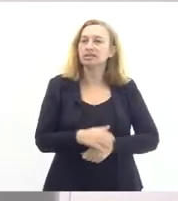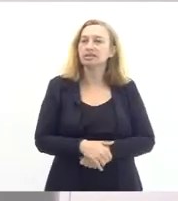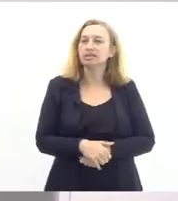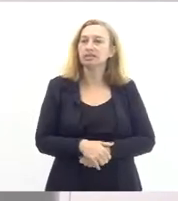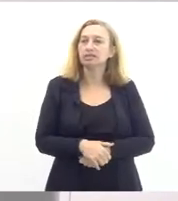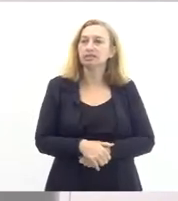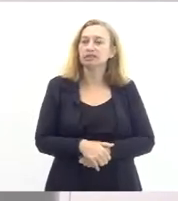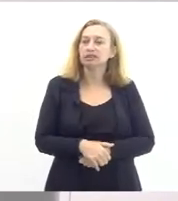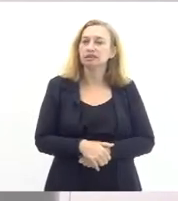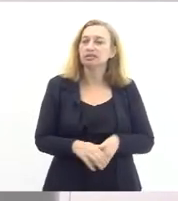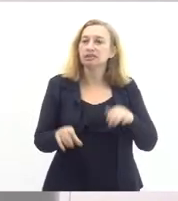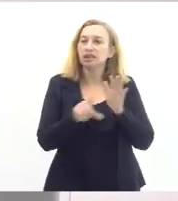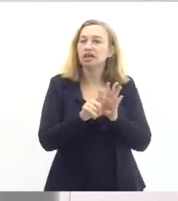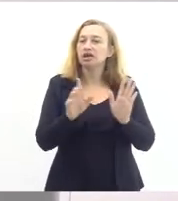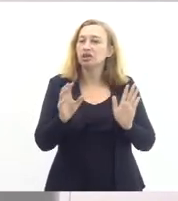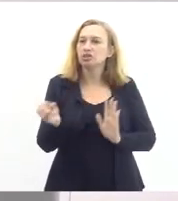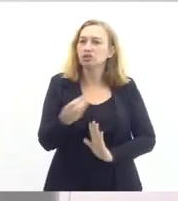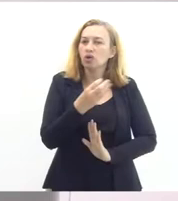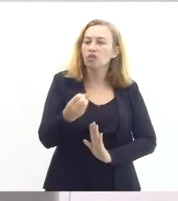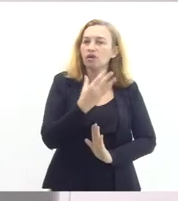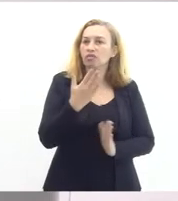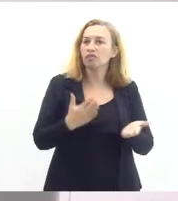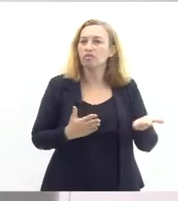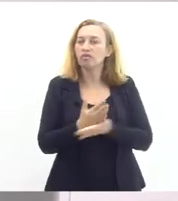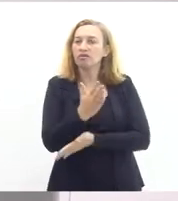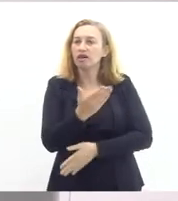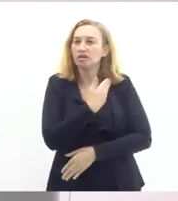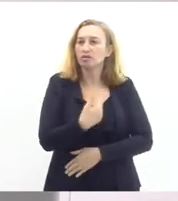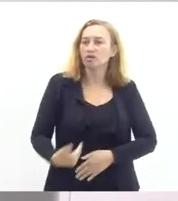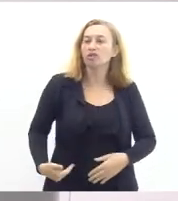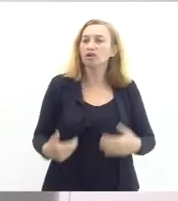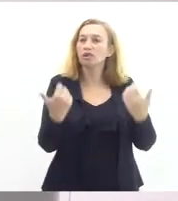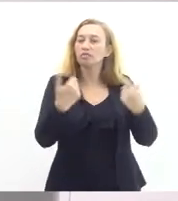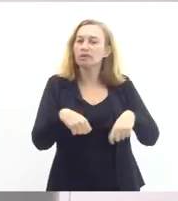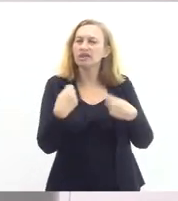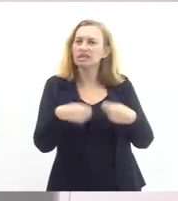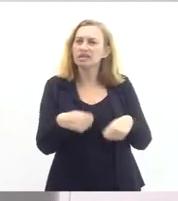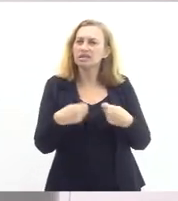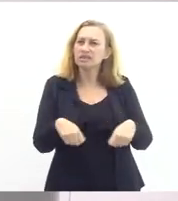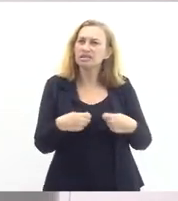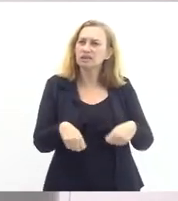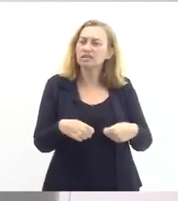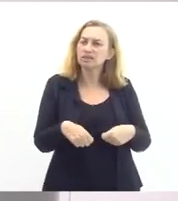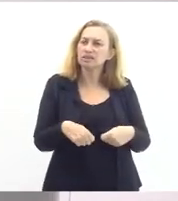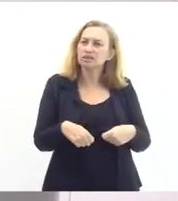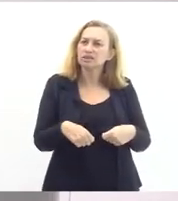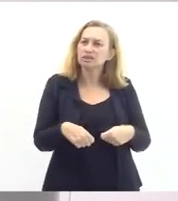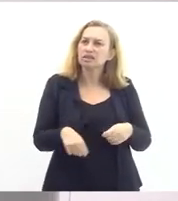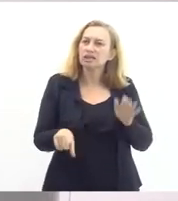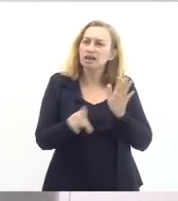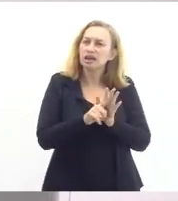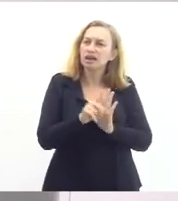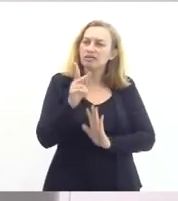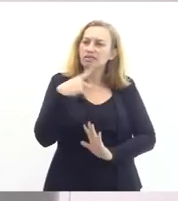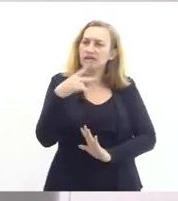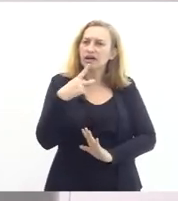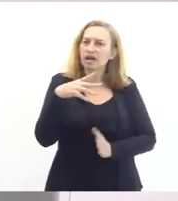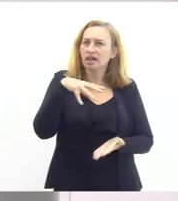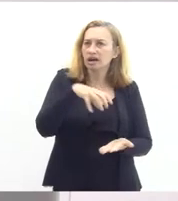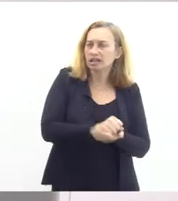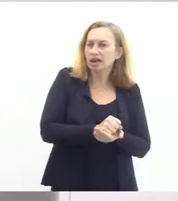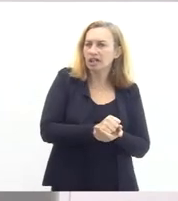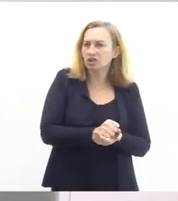causa da lei nova que foi aprovada pelo governador a gente precisa que a lei vai dizer que o cadastro de